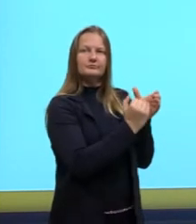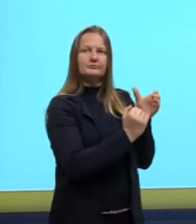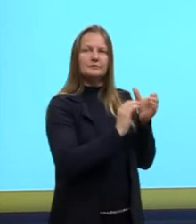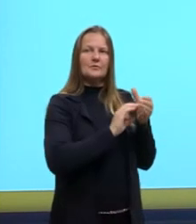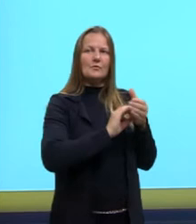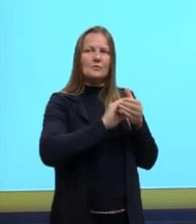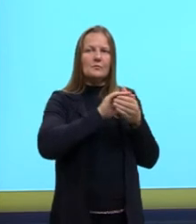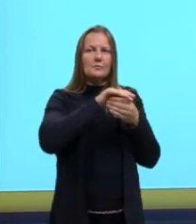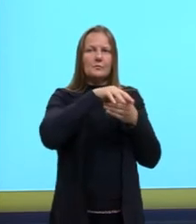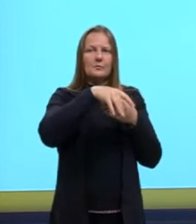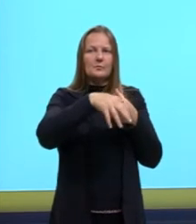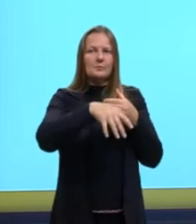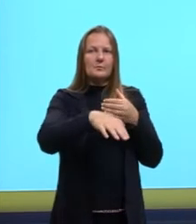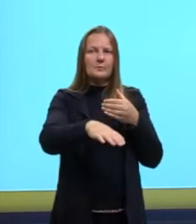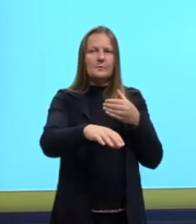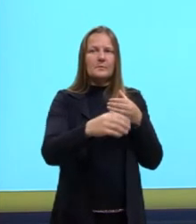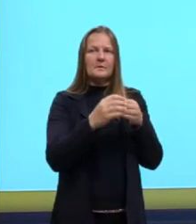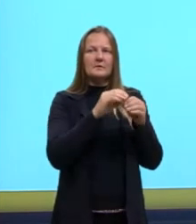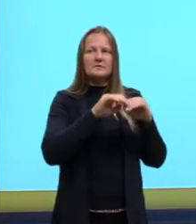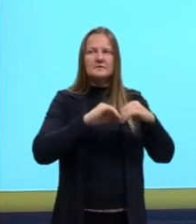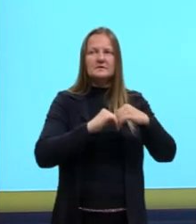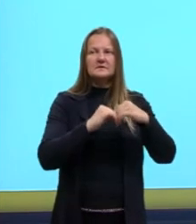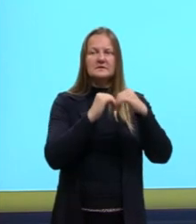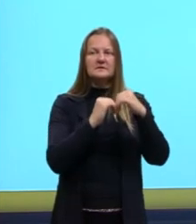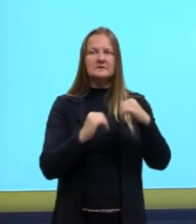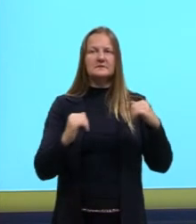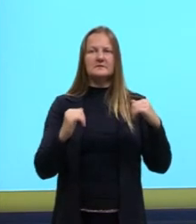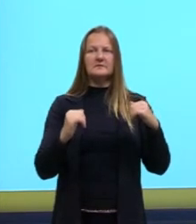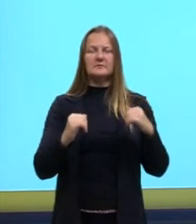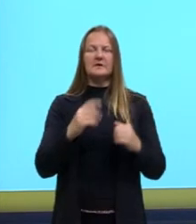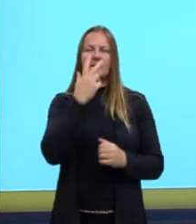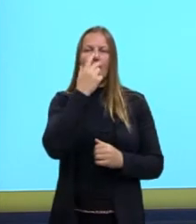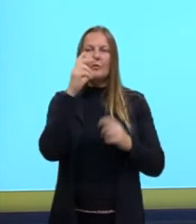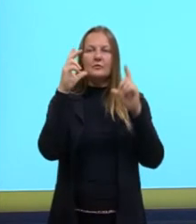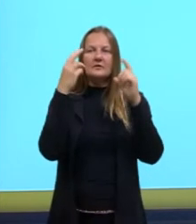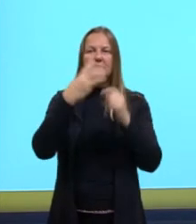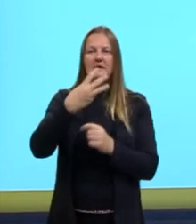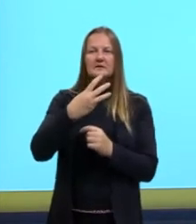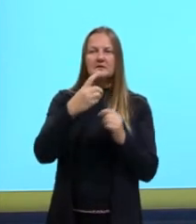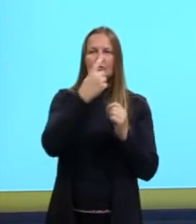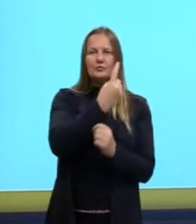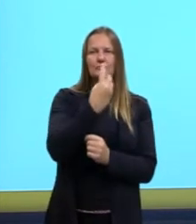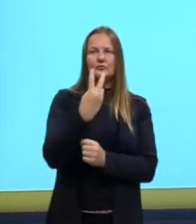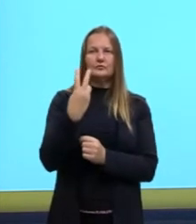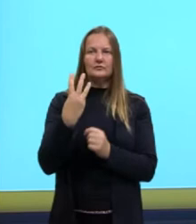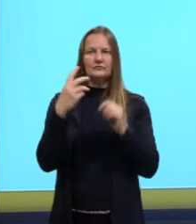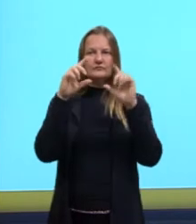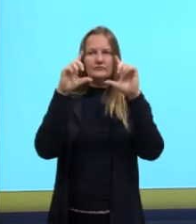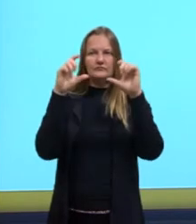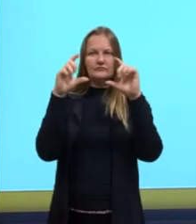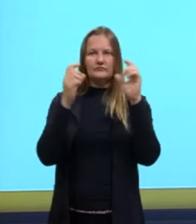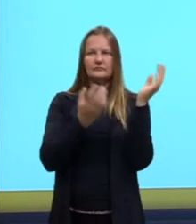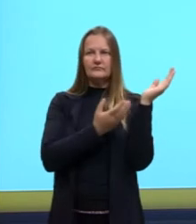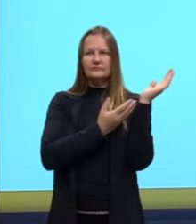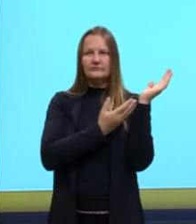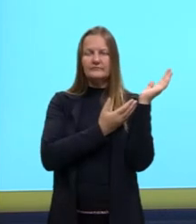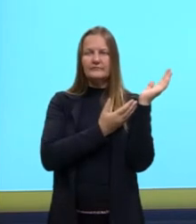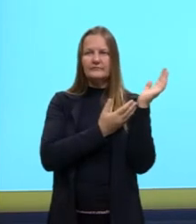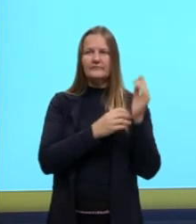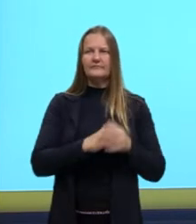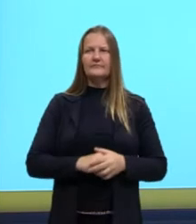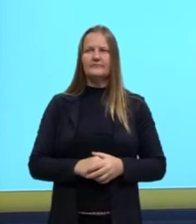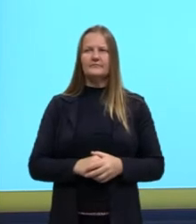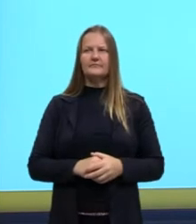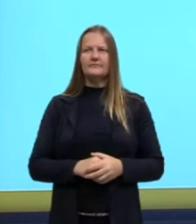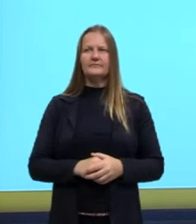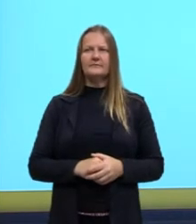pode ser separado em outro recipiente, como mostra aqui essa terceira parte da figura. E aí, já